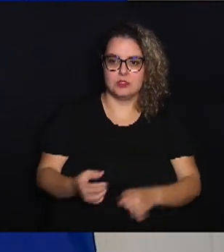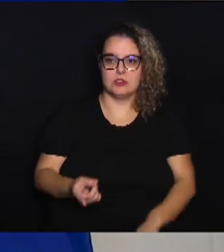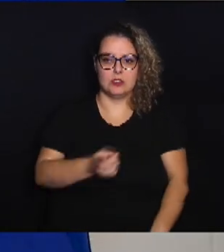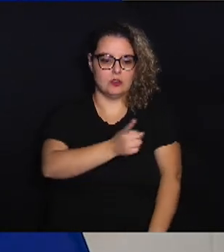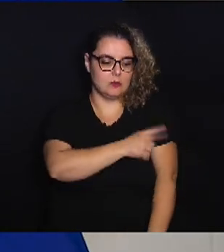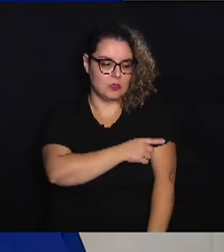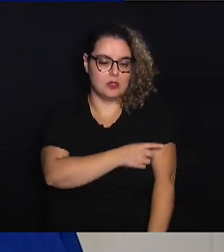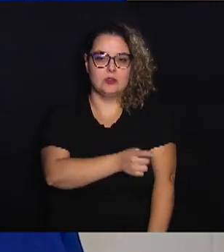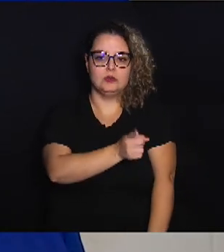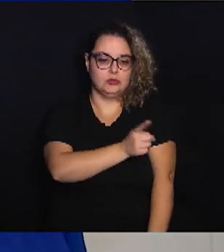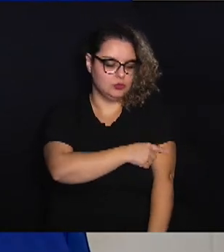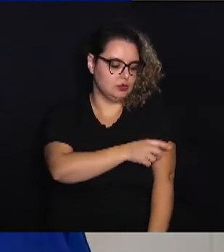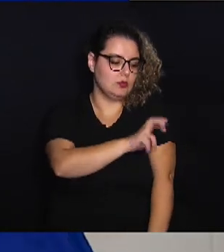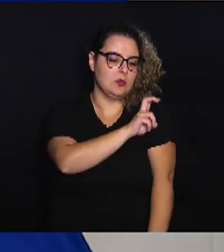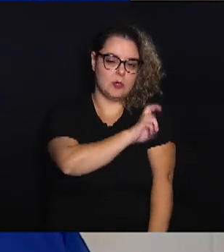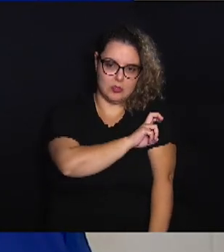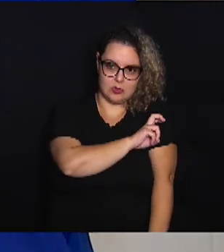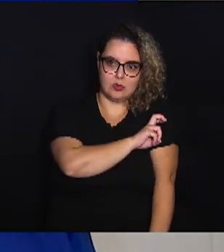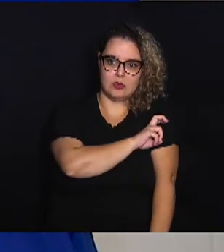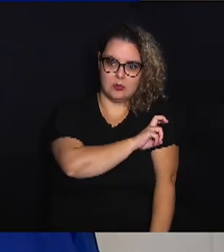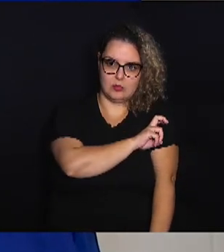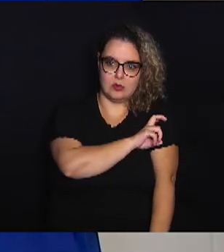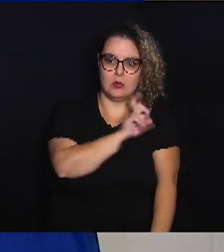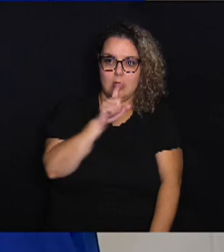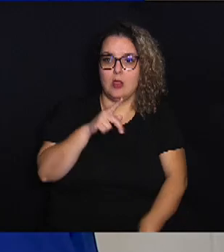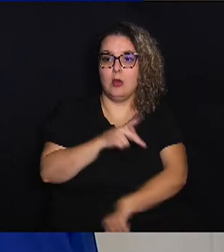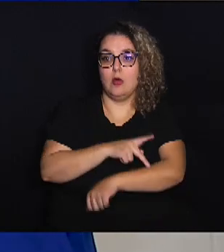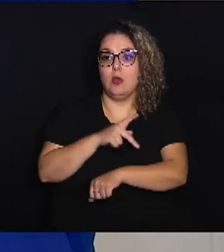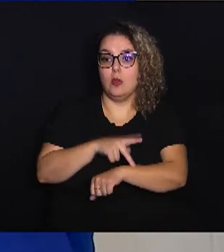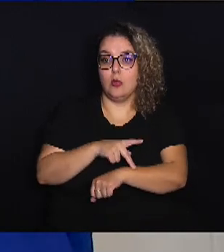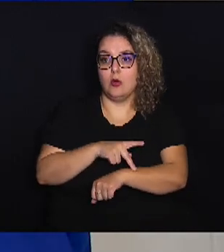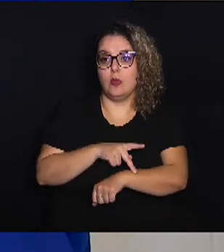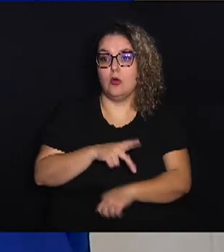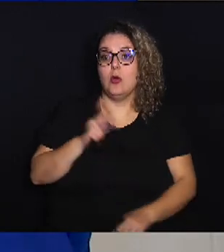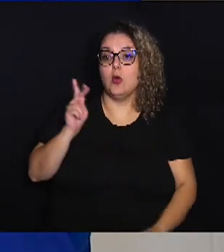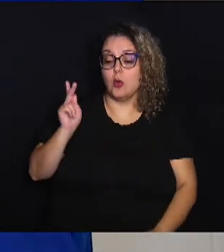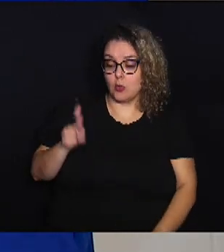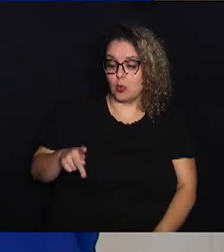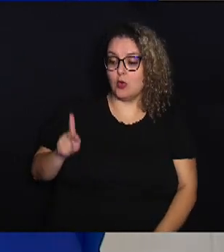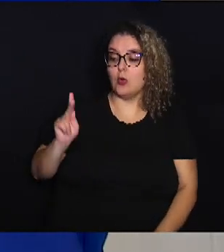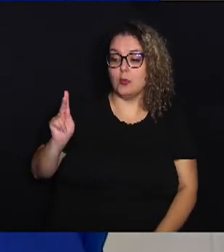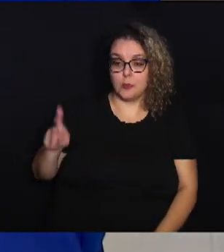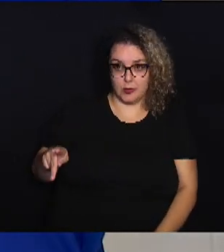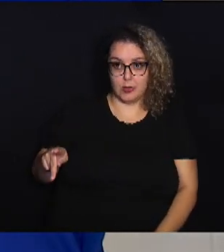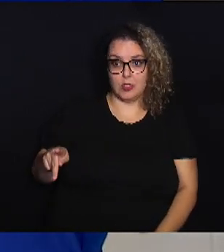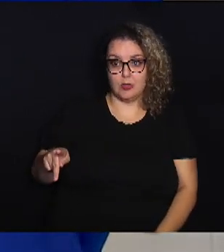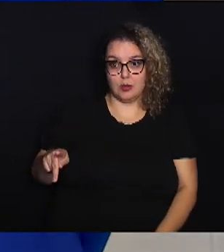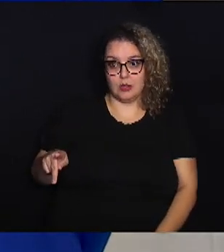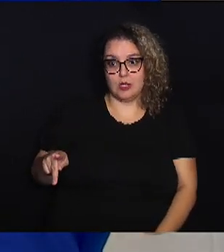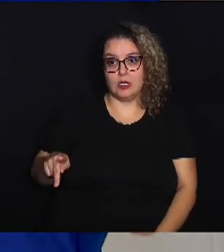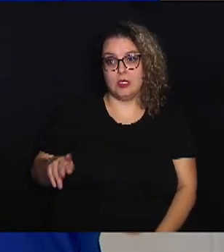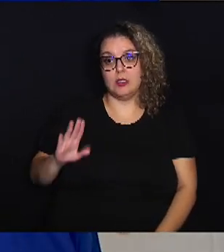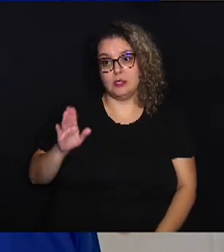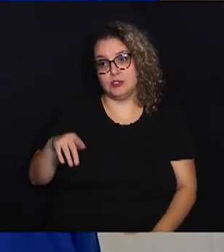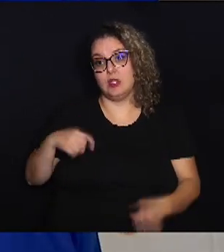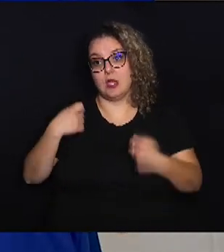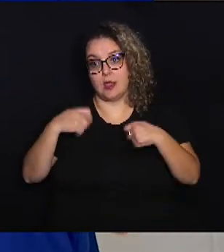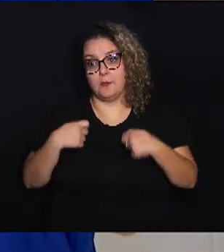de primeiro ao quinto ano. Esse é o pedagogo. O professor, ele já precisa